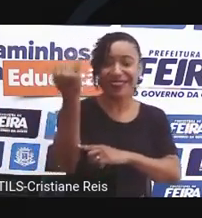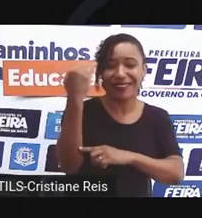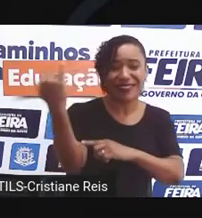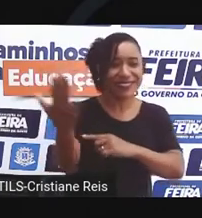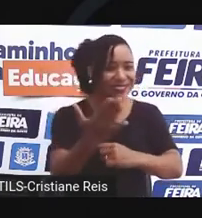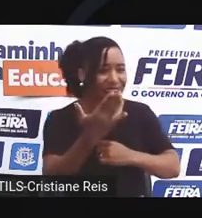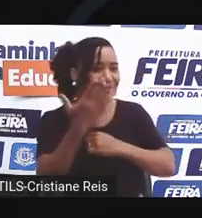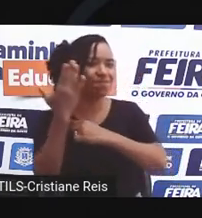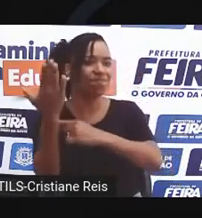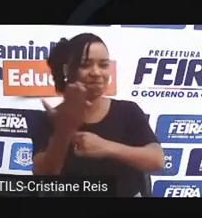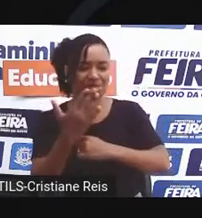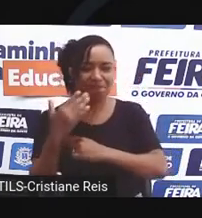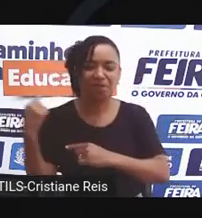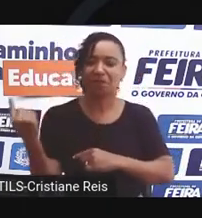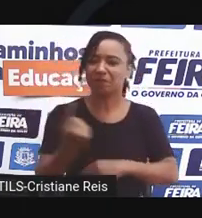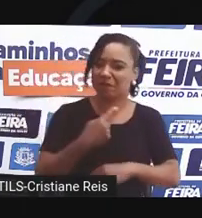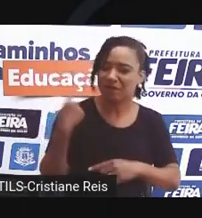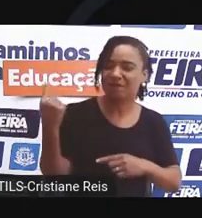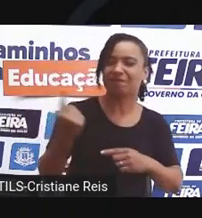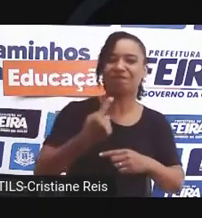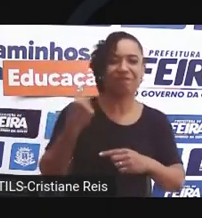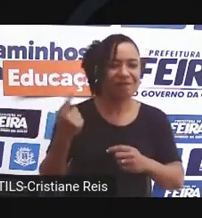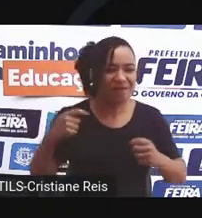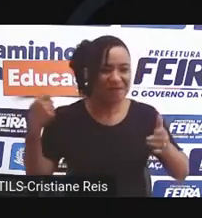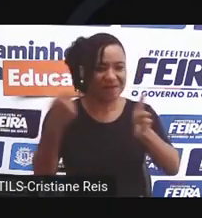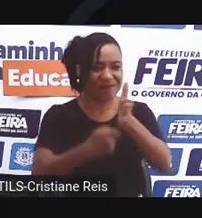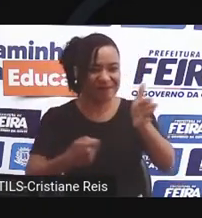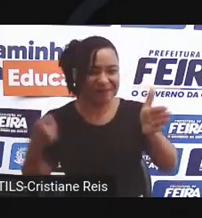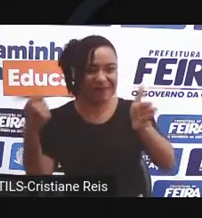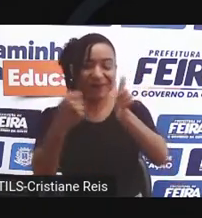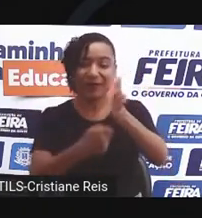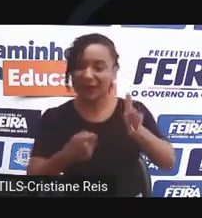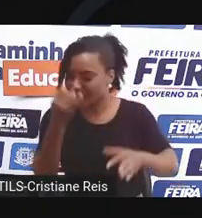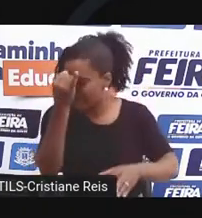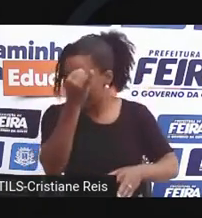combater Contra a poluição